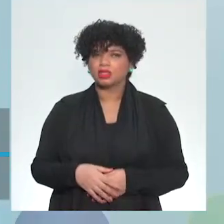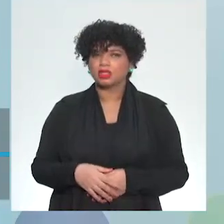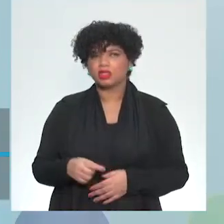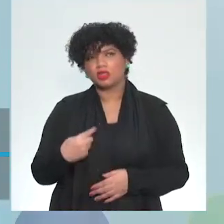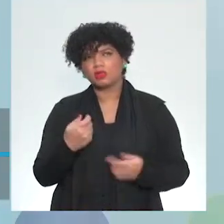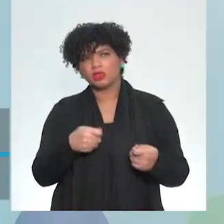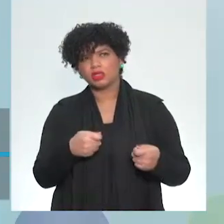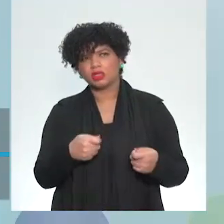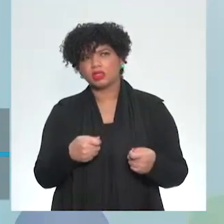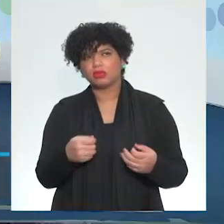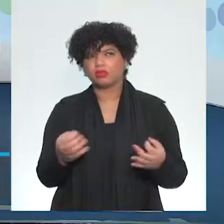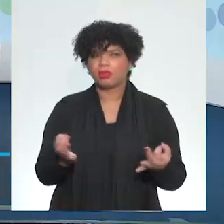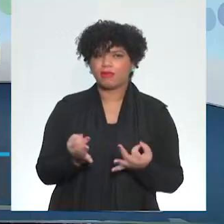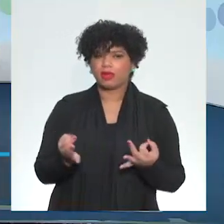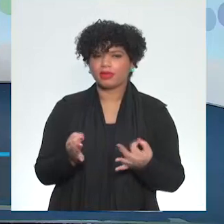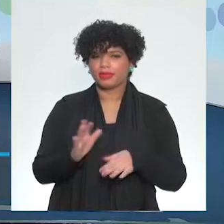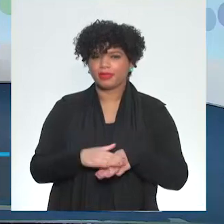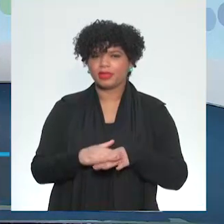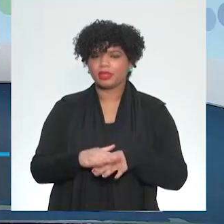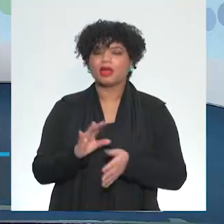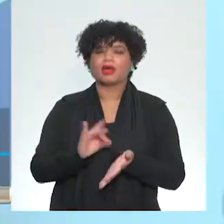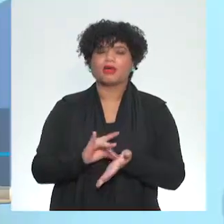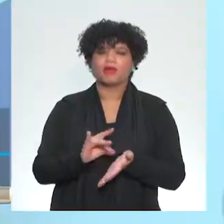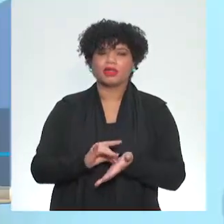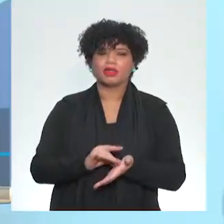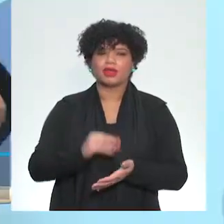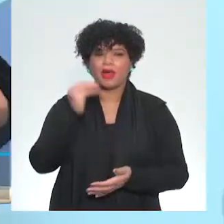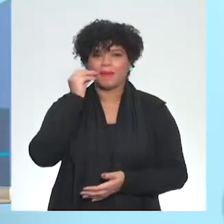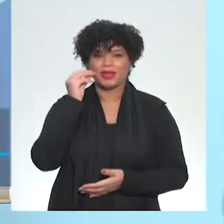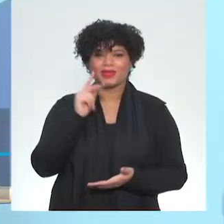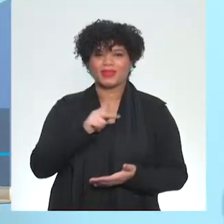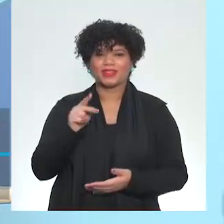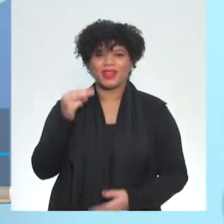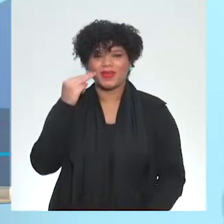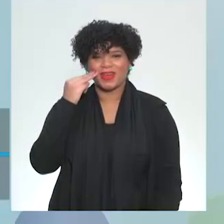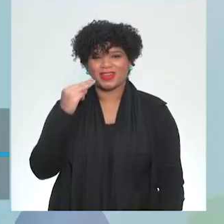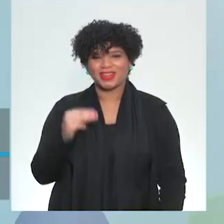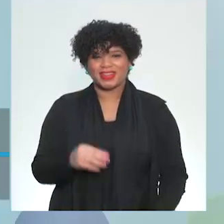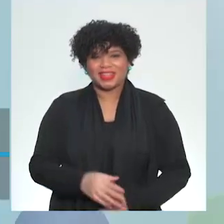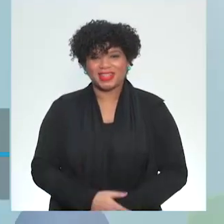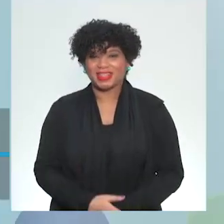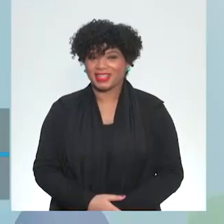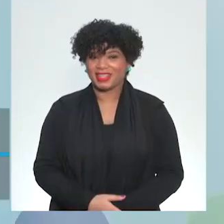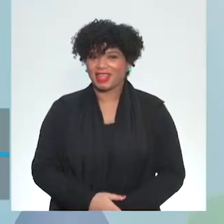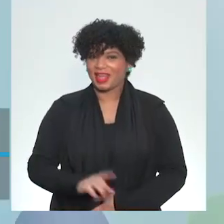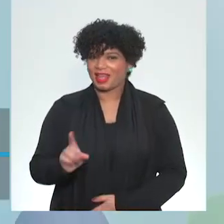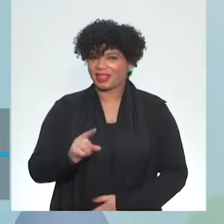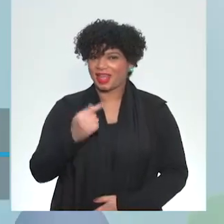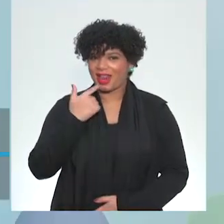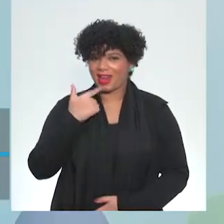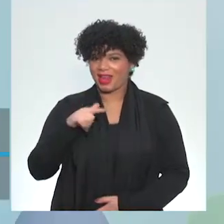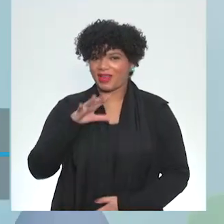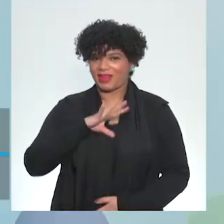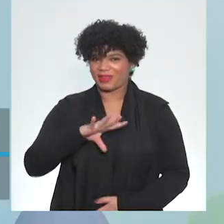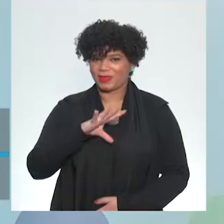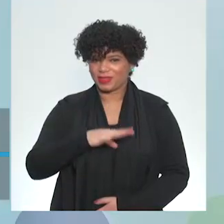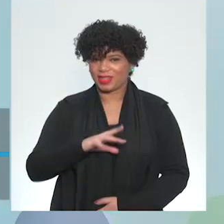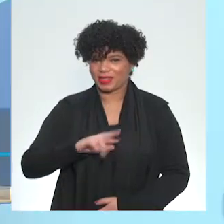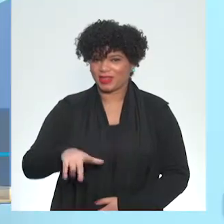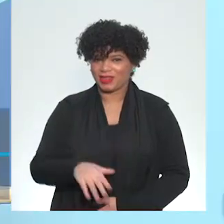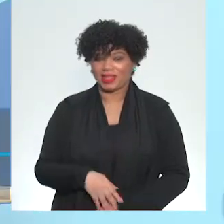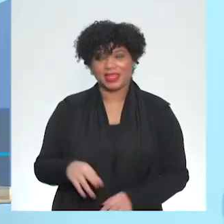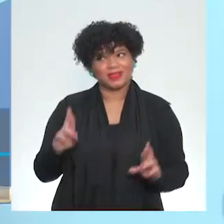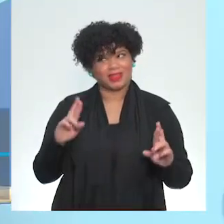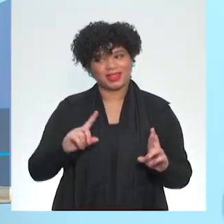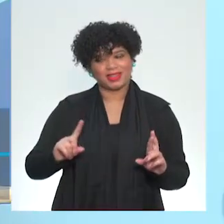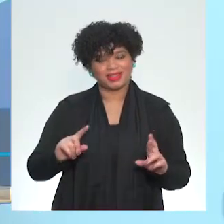precisa ser preciso. Precisa ser preciso, beijos Mauro. Não esteja assistindo essa aula, espero que não.